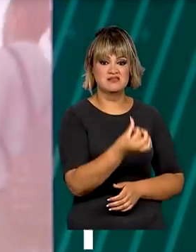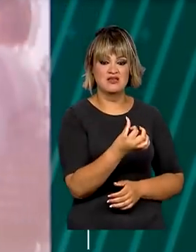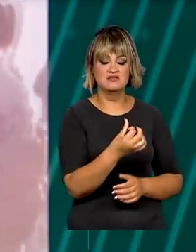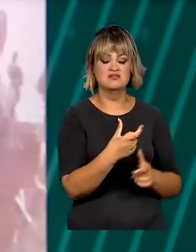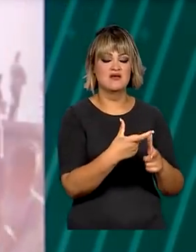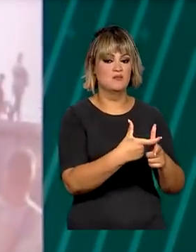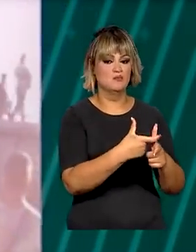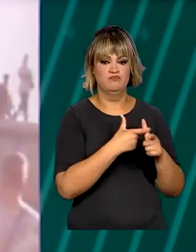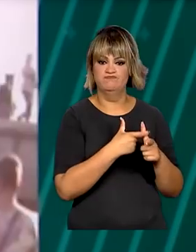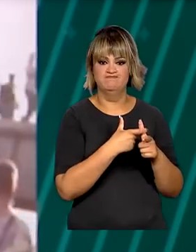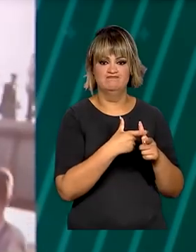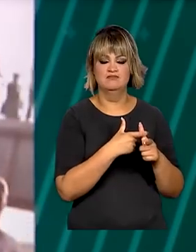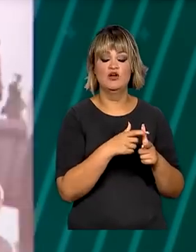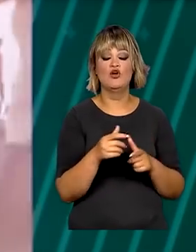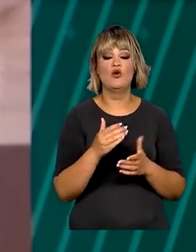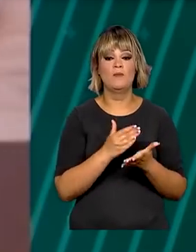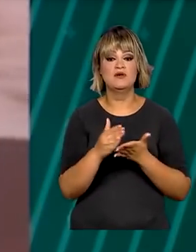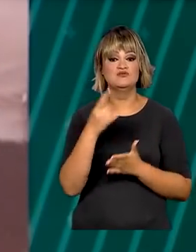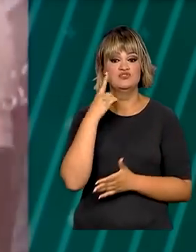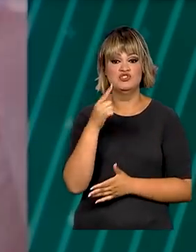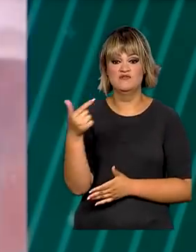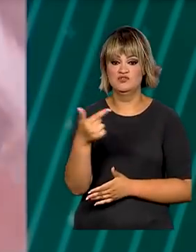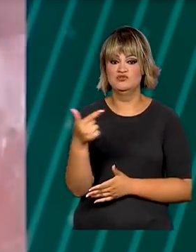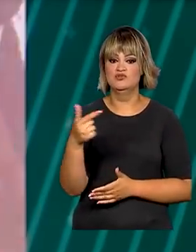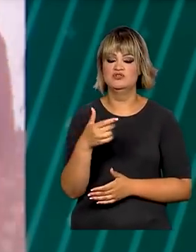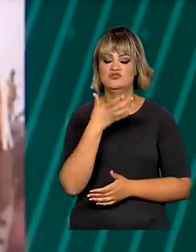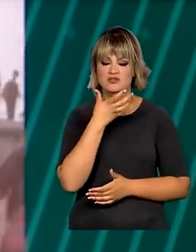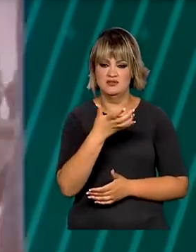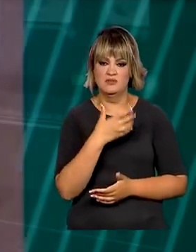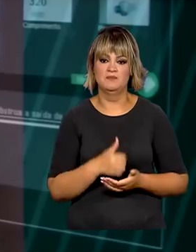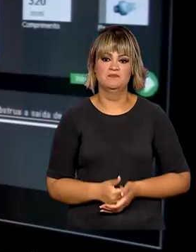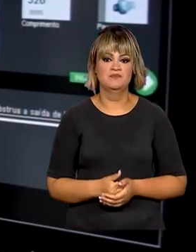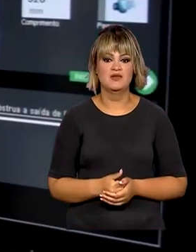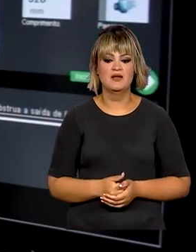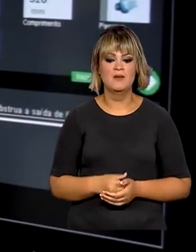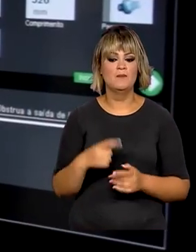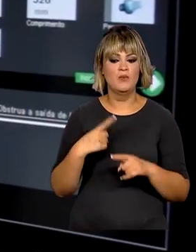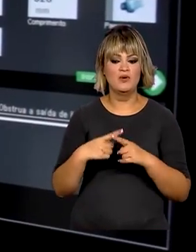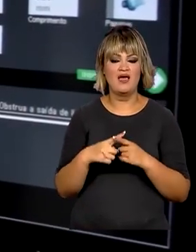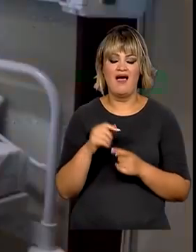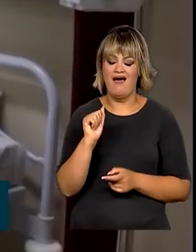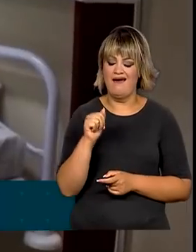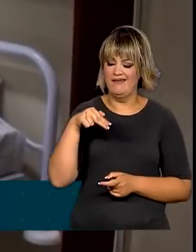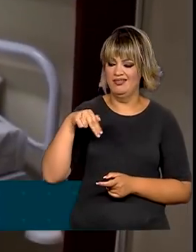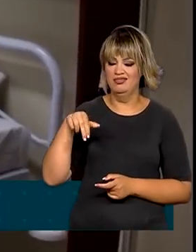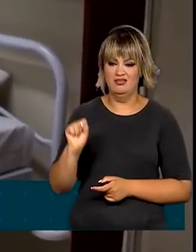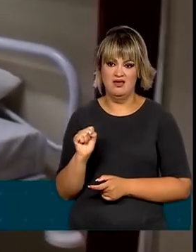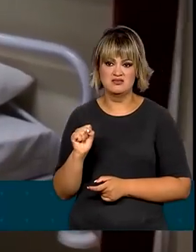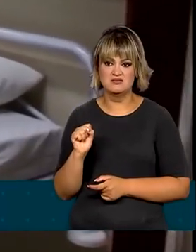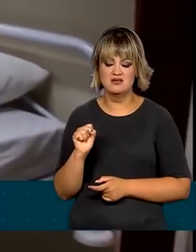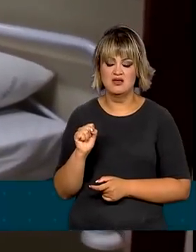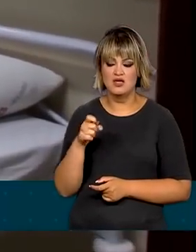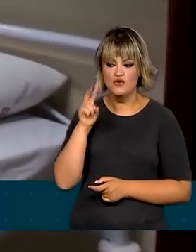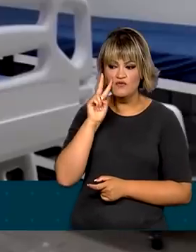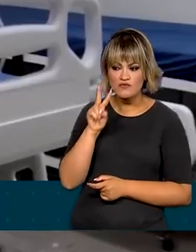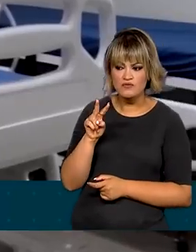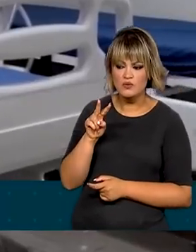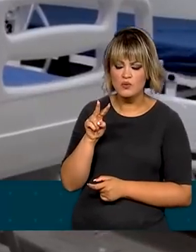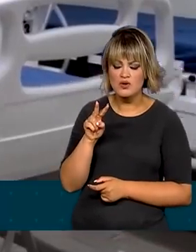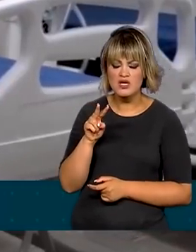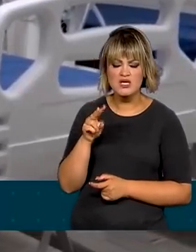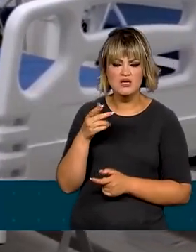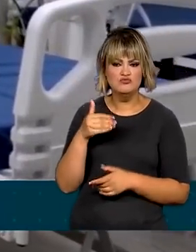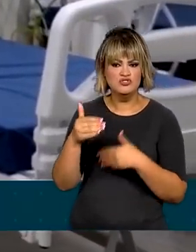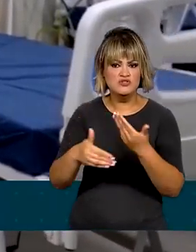suspensa a partir do dia 22 de dezembro. A medida é da Agência Nacional de Saúde Suplementar, que